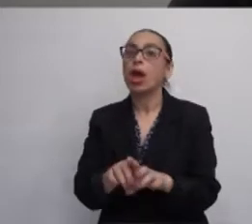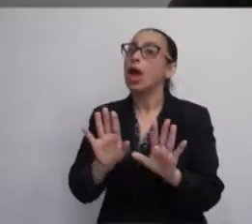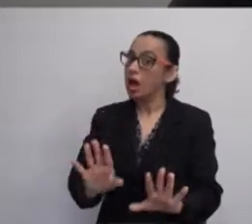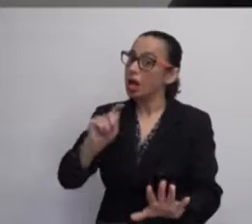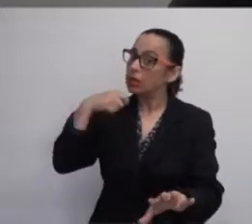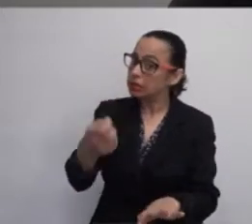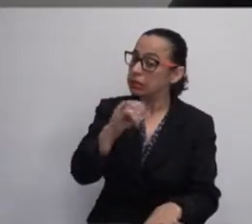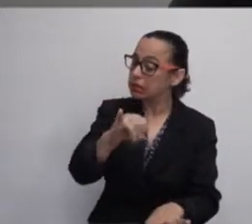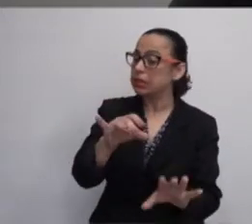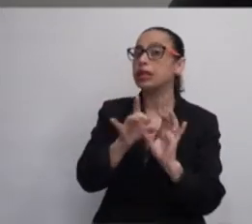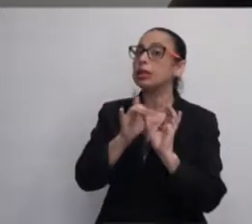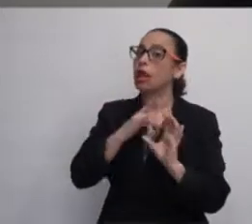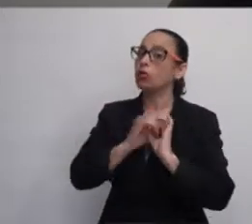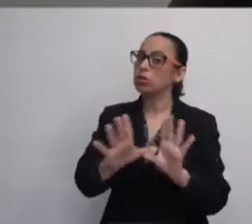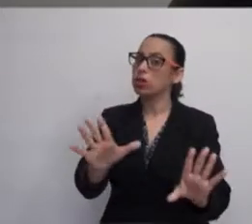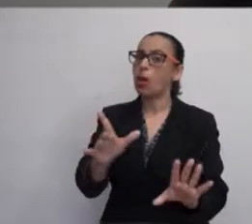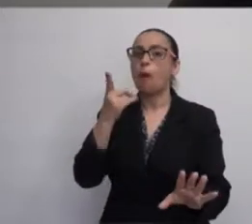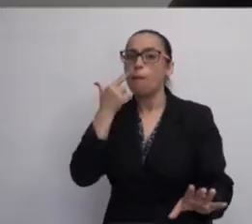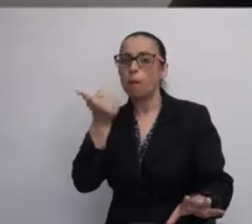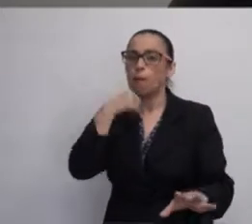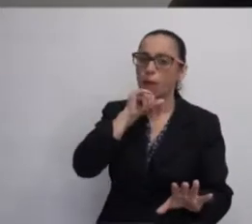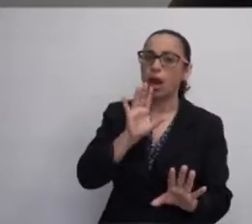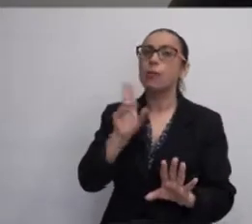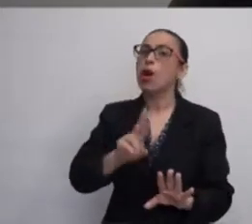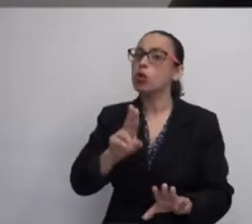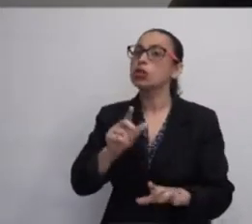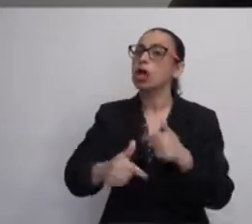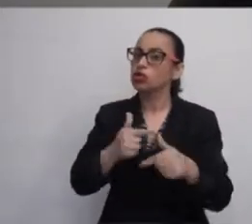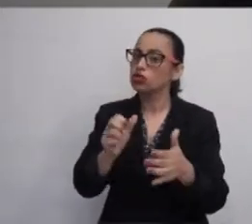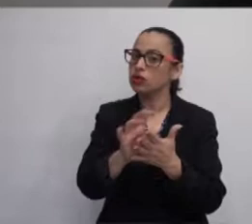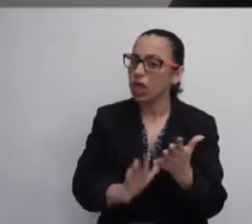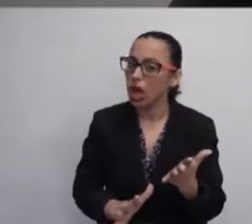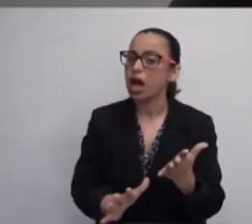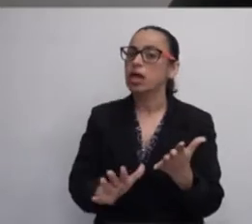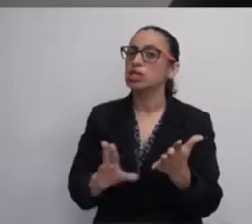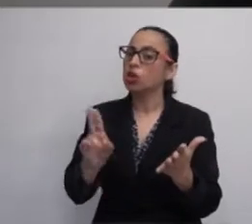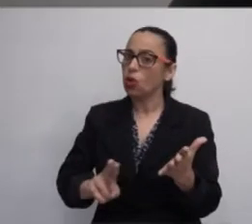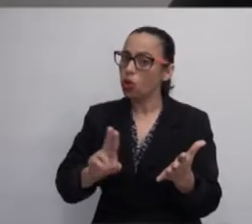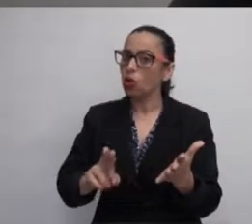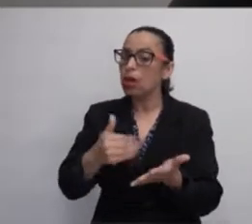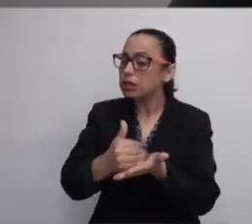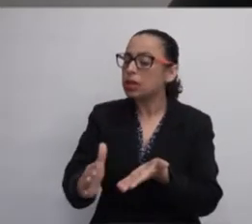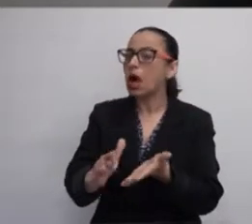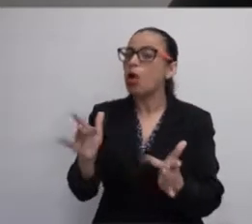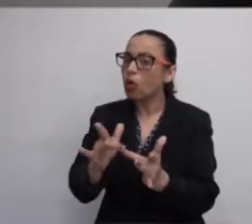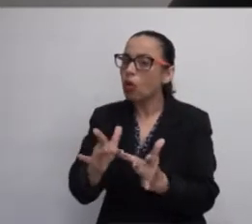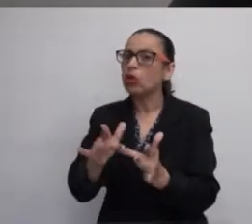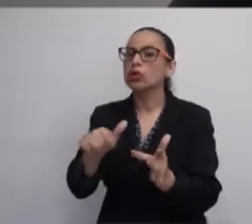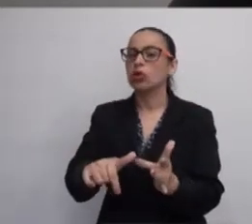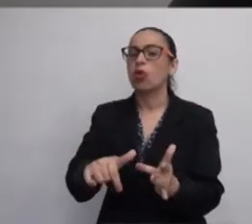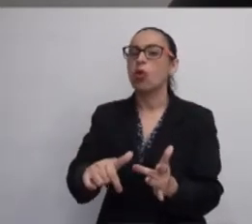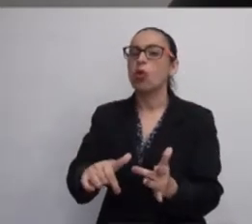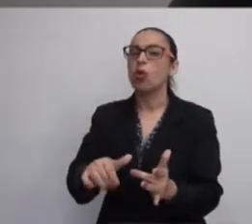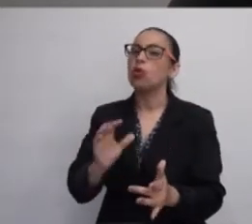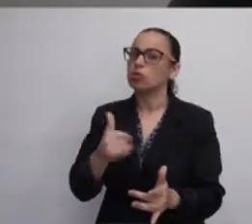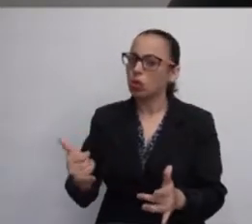caso eles tenham autorização de seus pais para fazerem uma atividade inicial com o